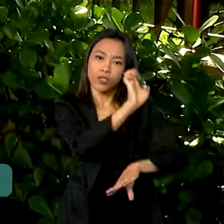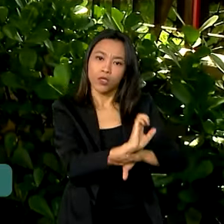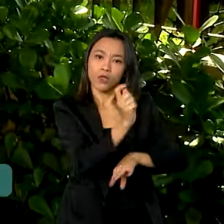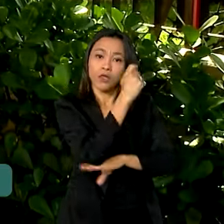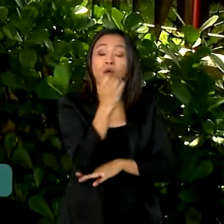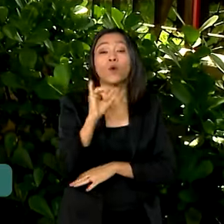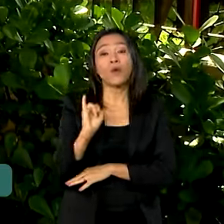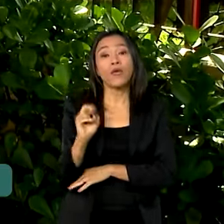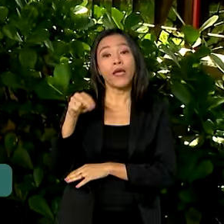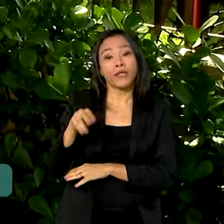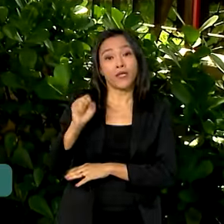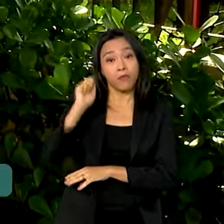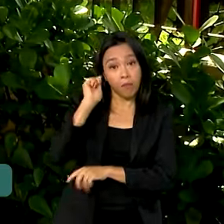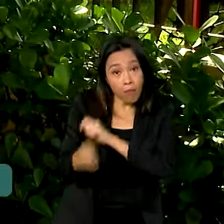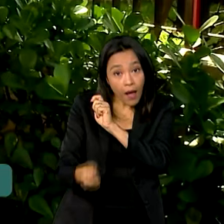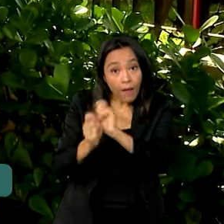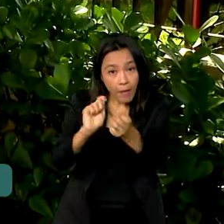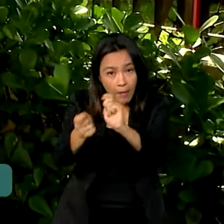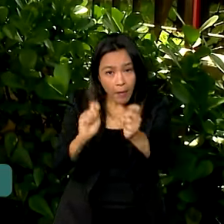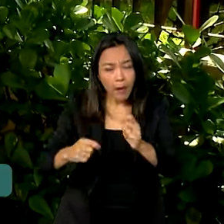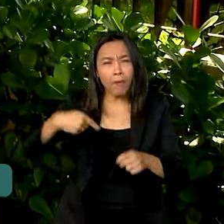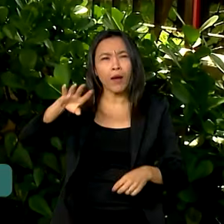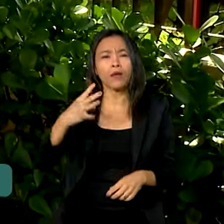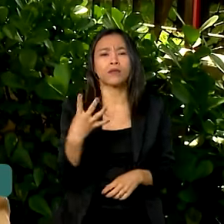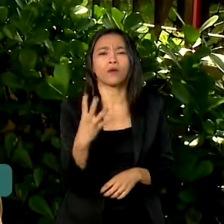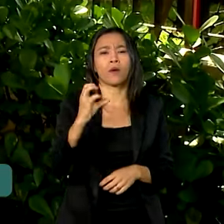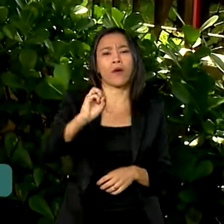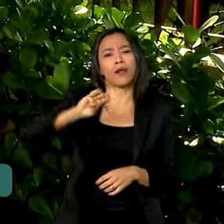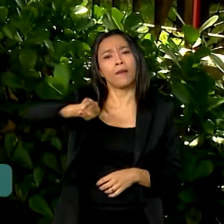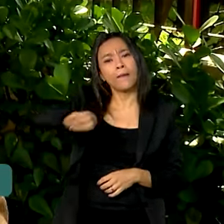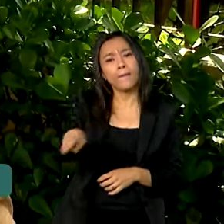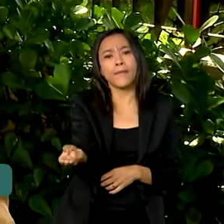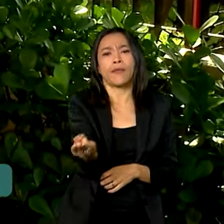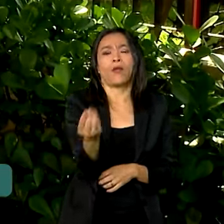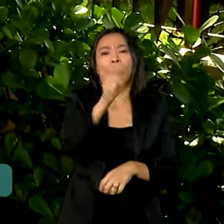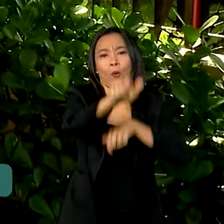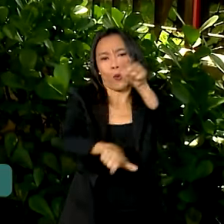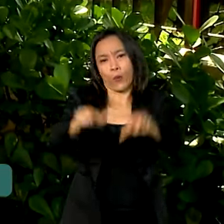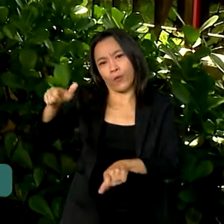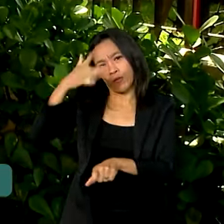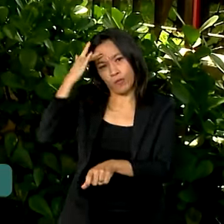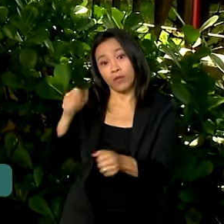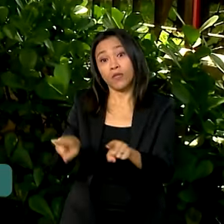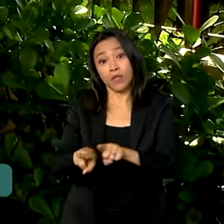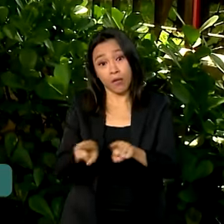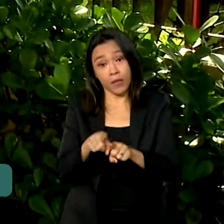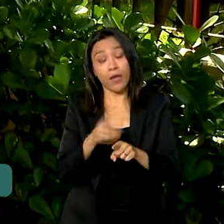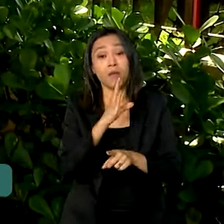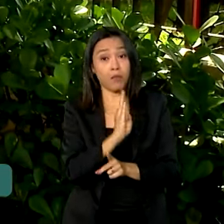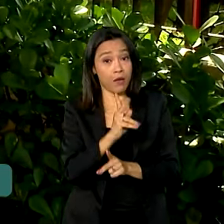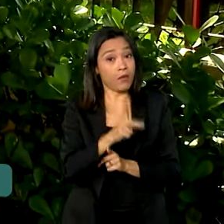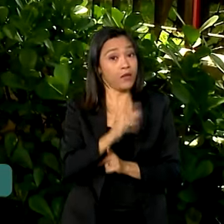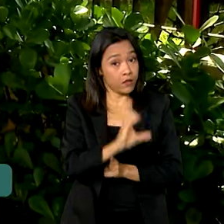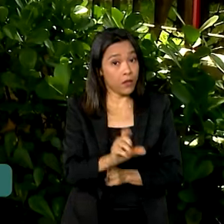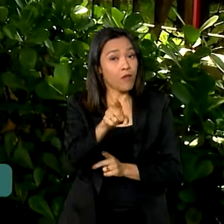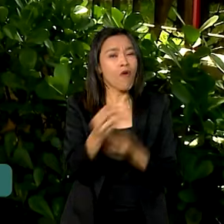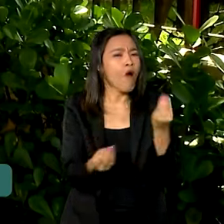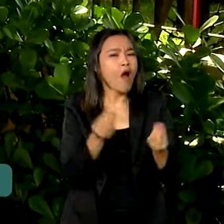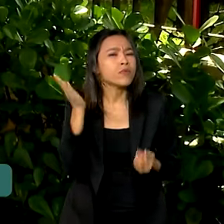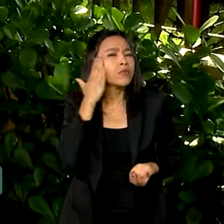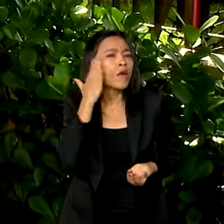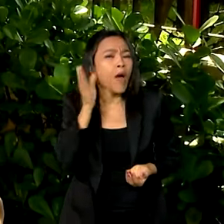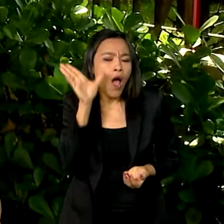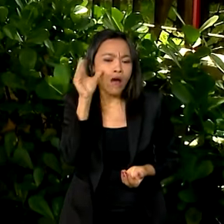mensalmente mais de 40 milhões de benefícios previdenciários e assistenciais. A consulta pode ser feita pelo